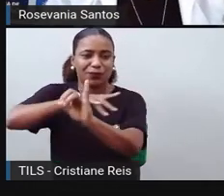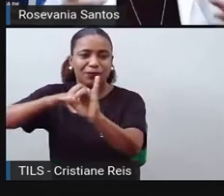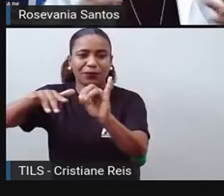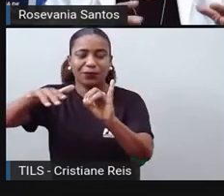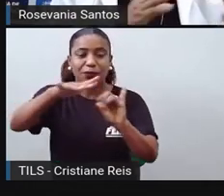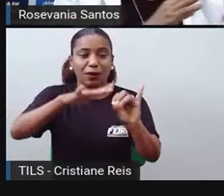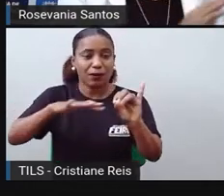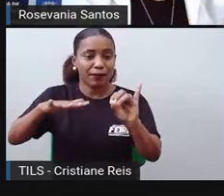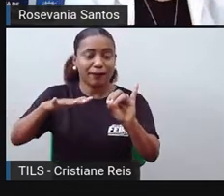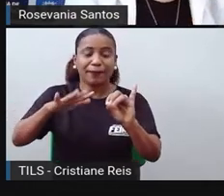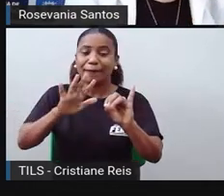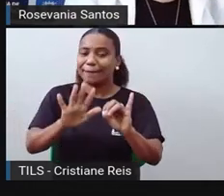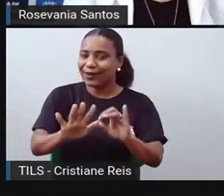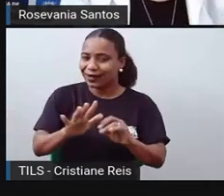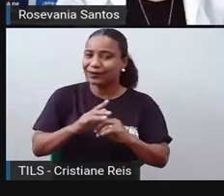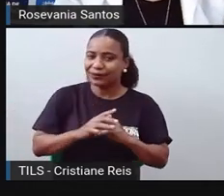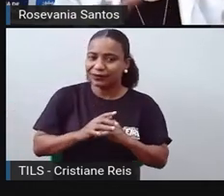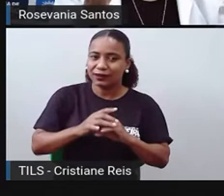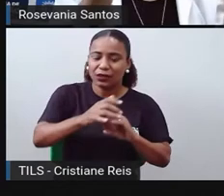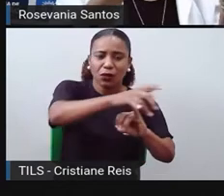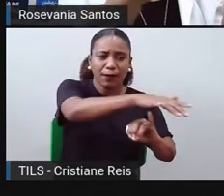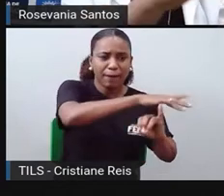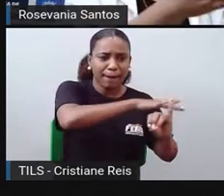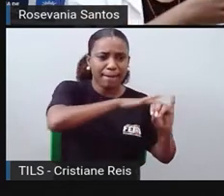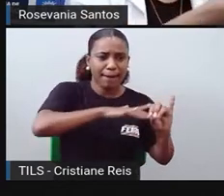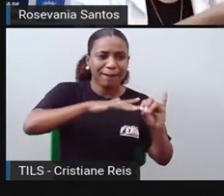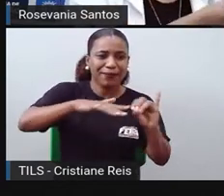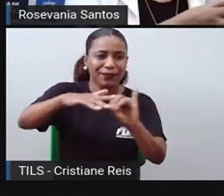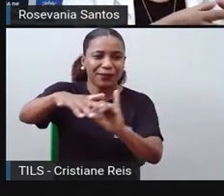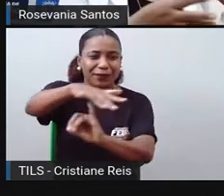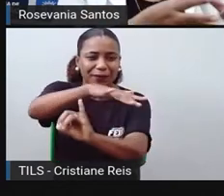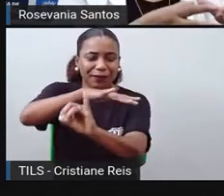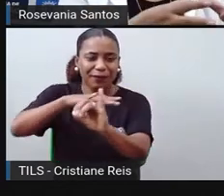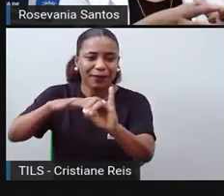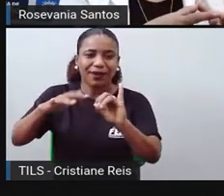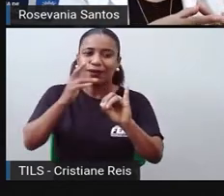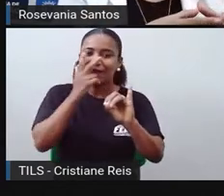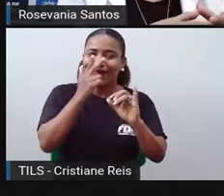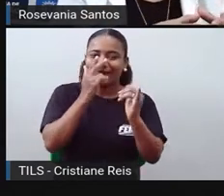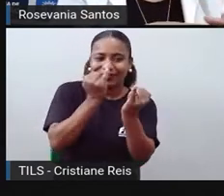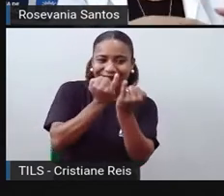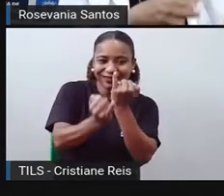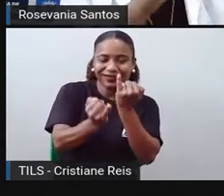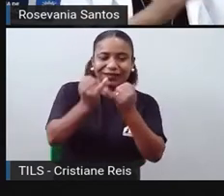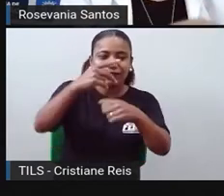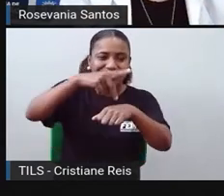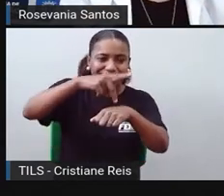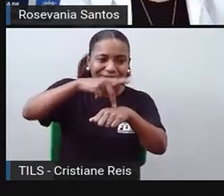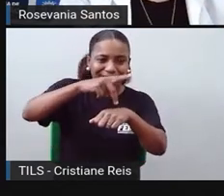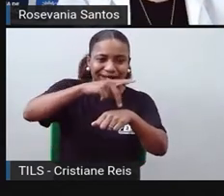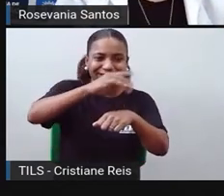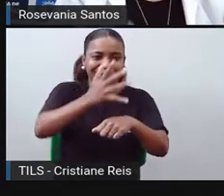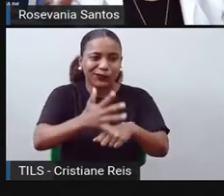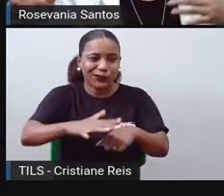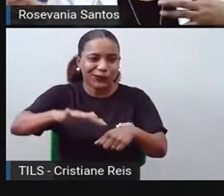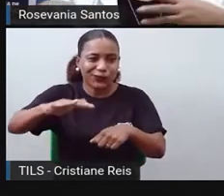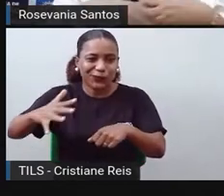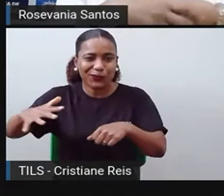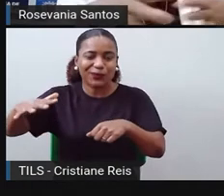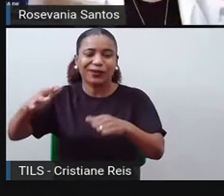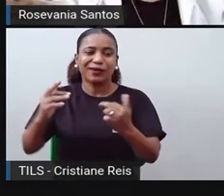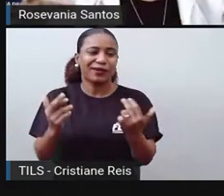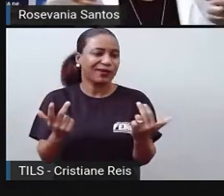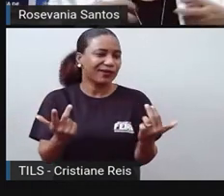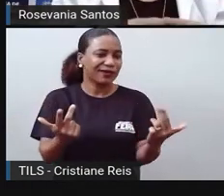Mas, para ser considerado mesmo um arquipélago, eles têm que pertencer ao mesmo conjunto geológico, ou seja, a mesma formação ali,